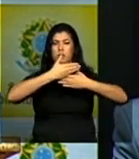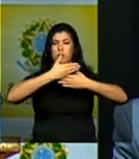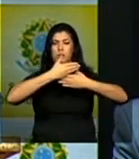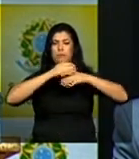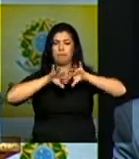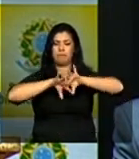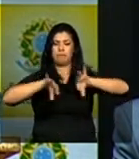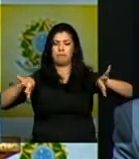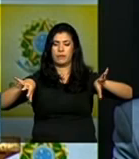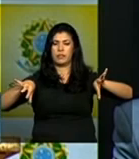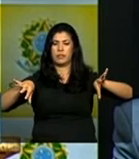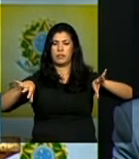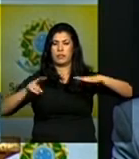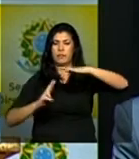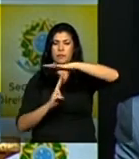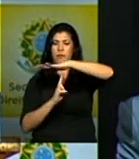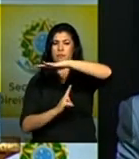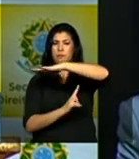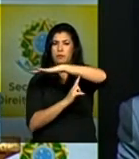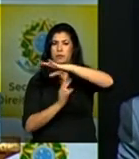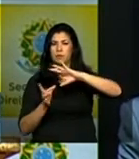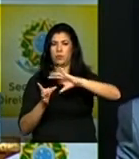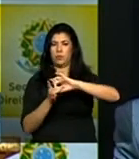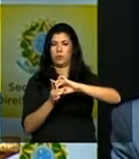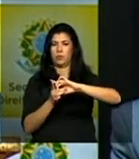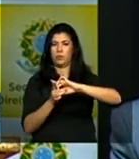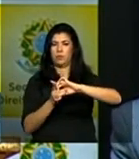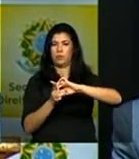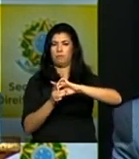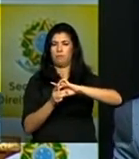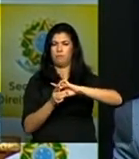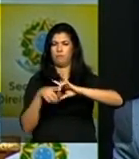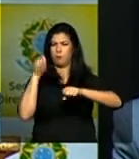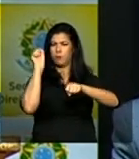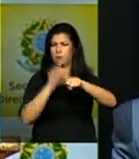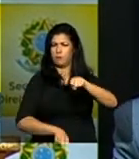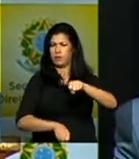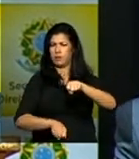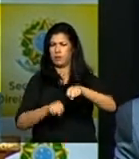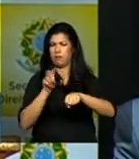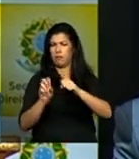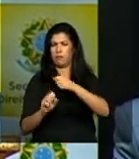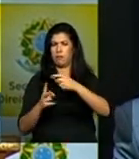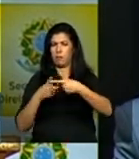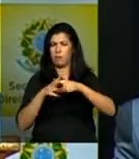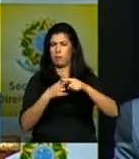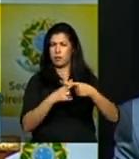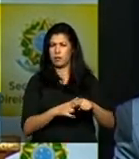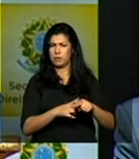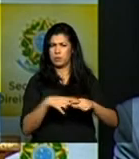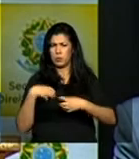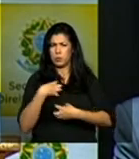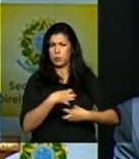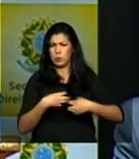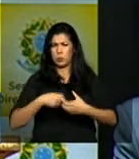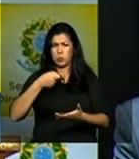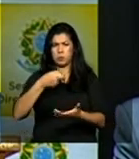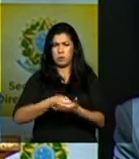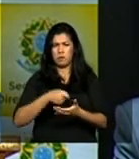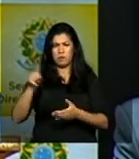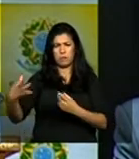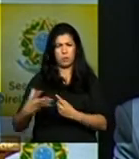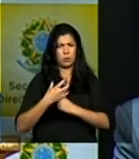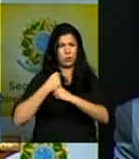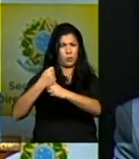se a vingança encara o remorso pune você vem me agarra alguém